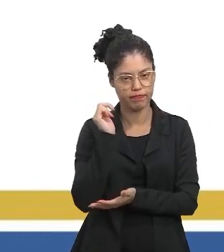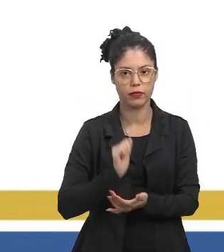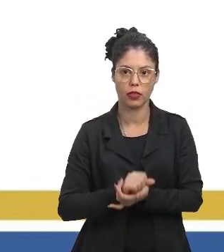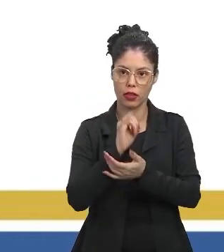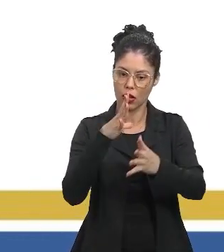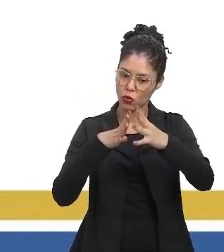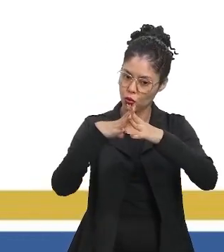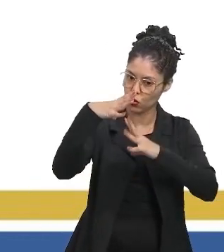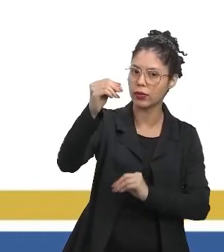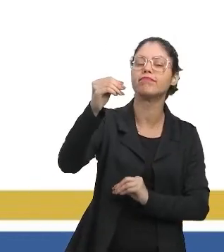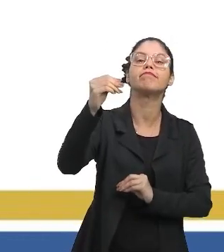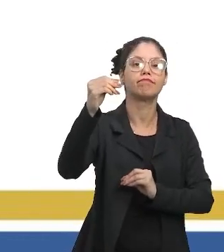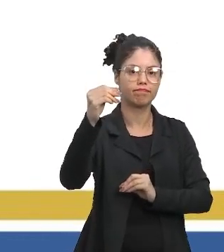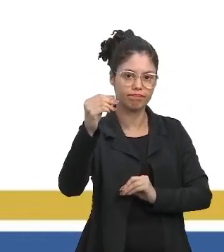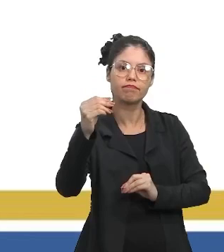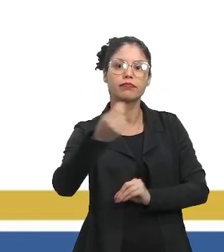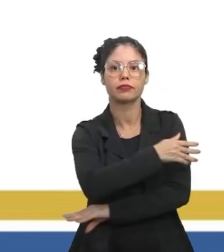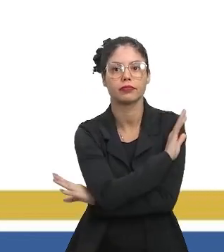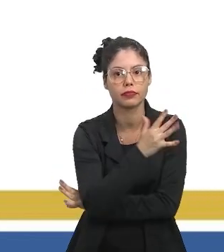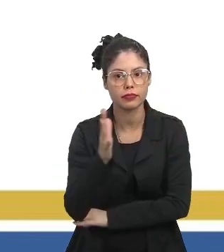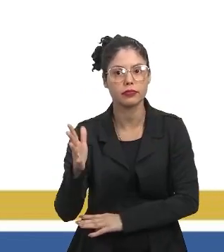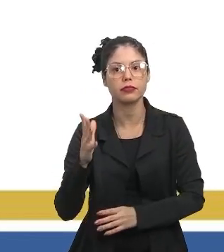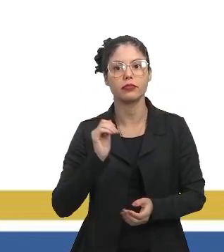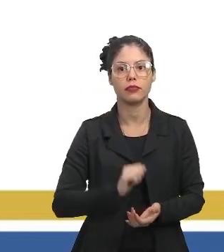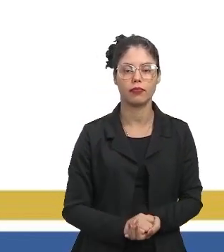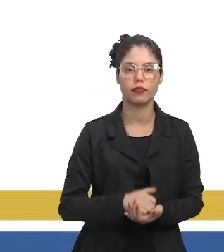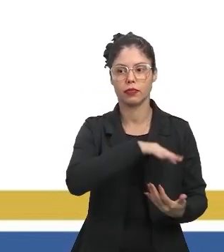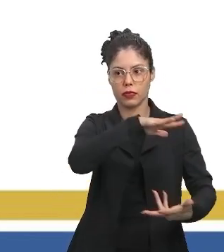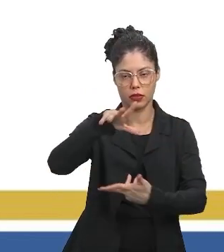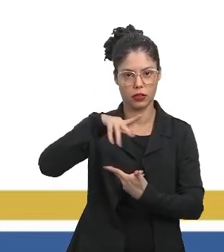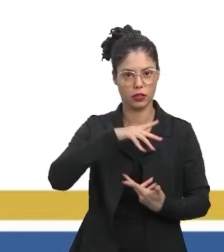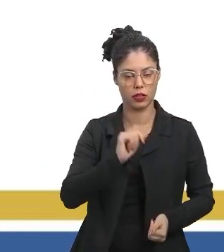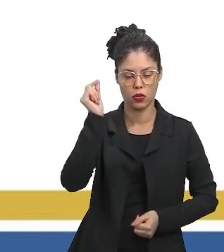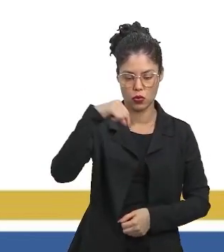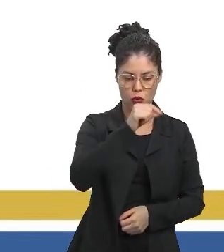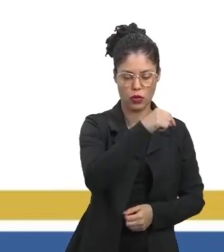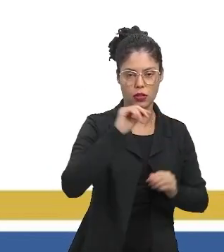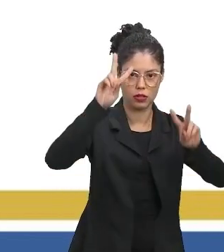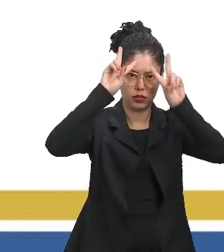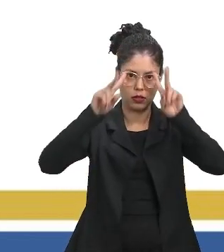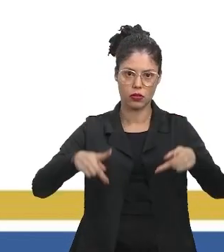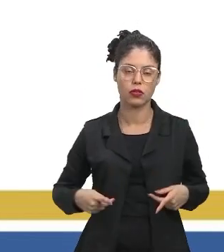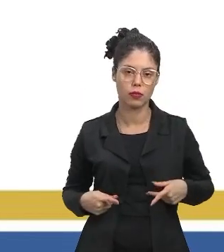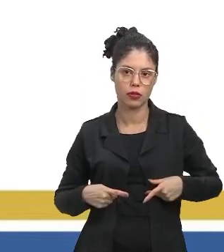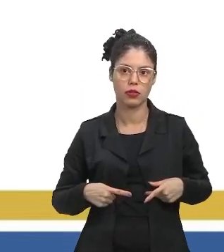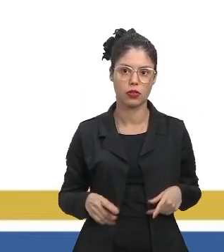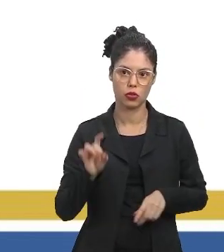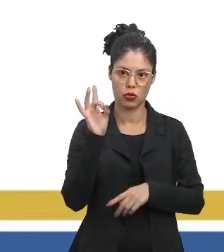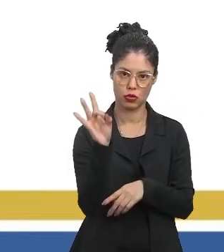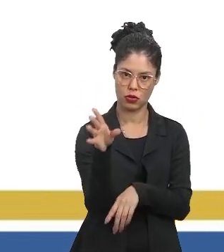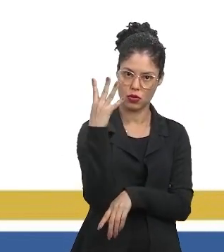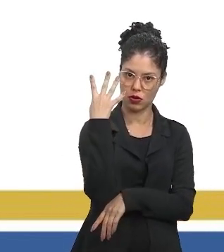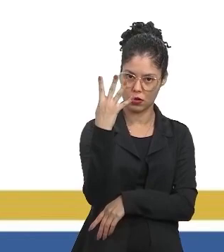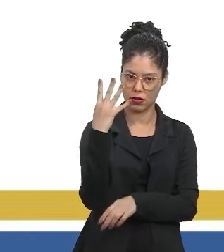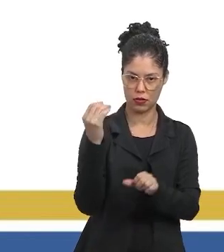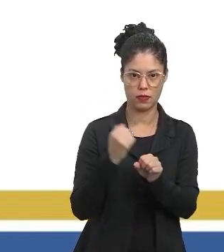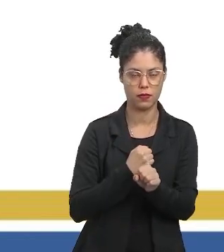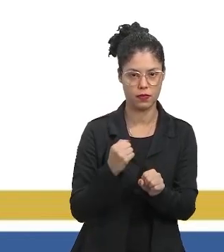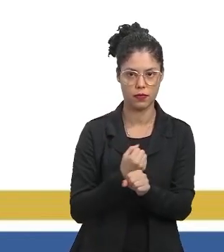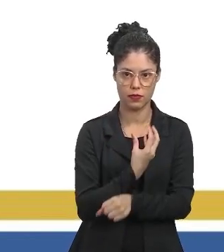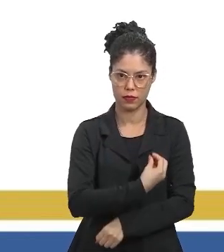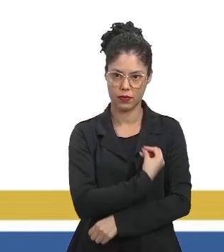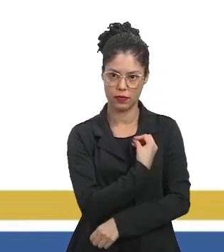desaparecerem, desaparecessem do planeta, a humanidade só teria mais quatro anos de vida.